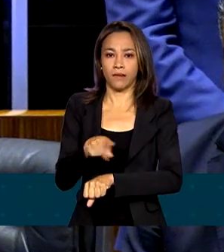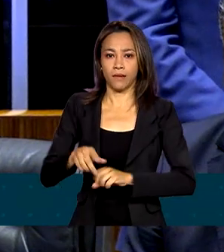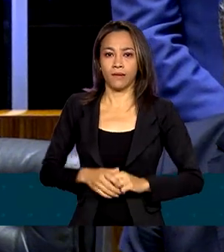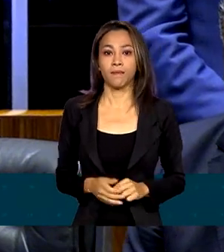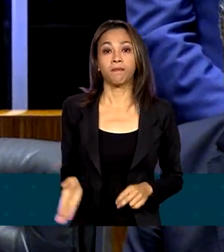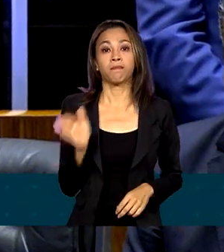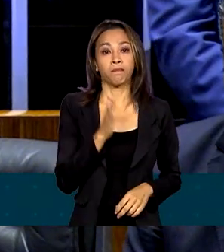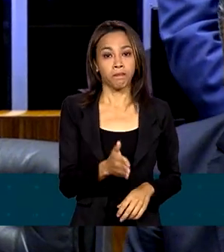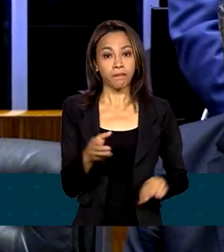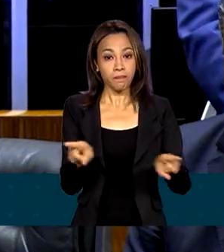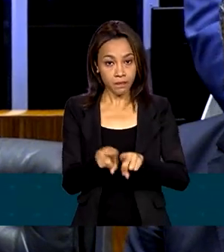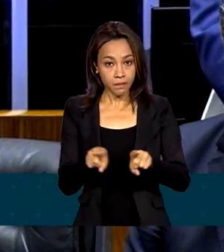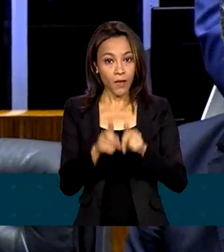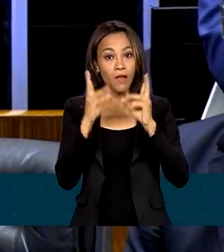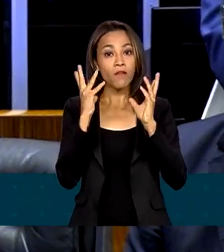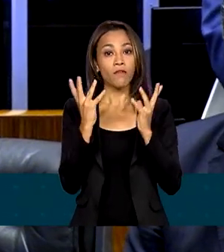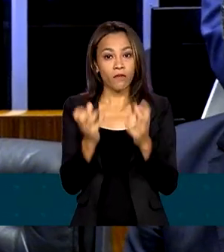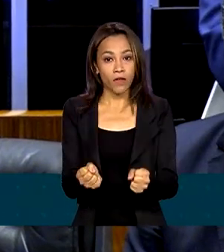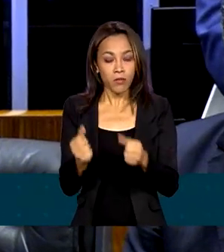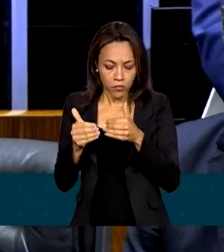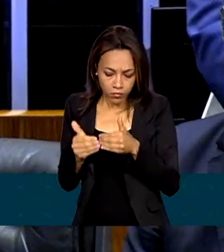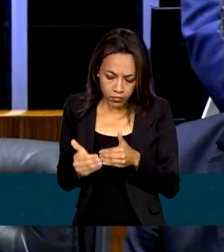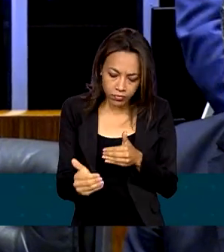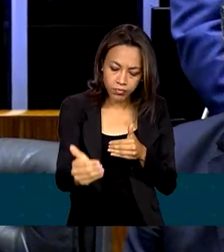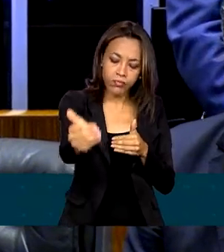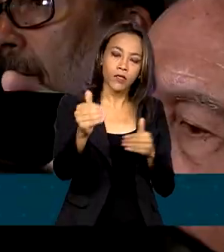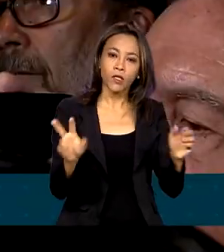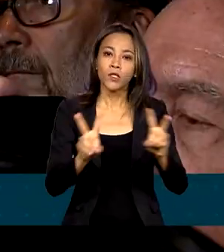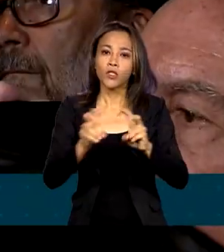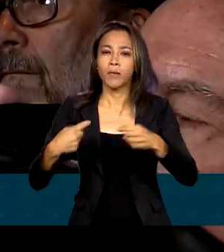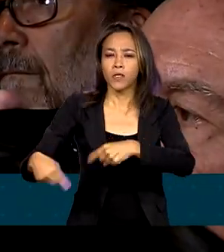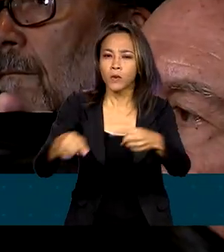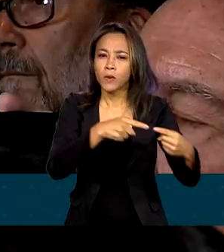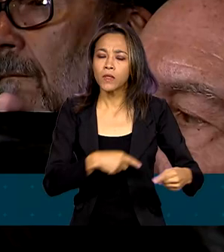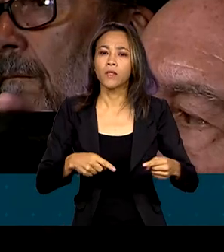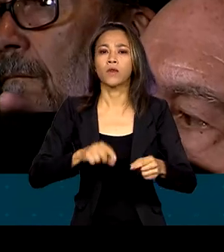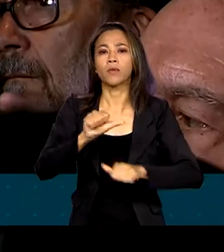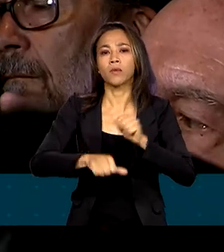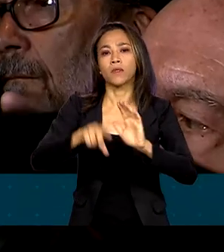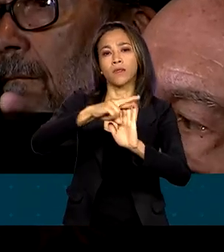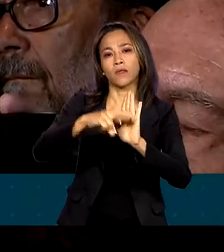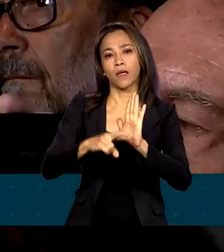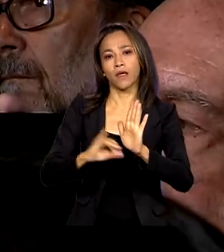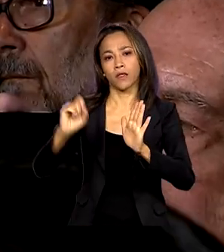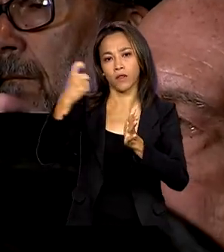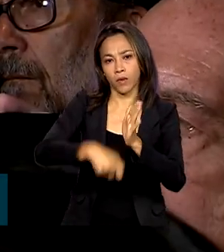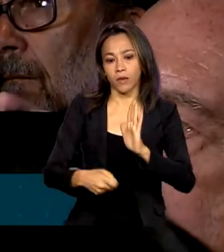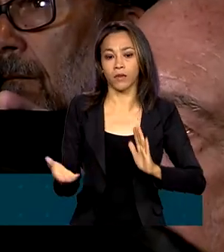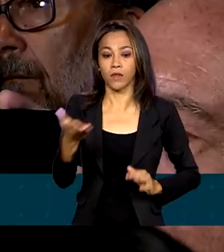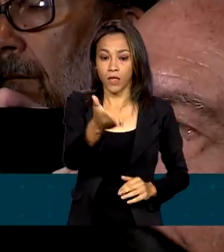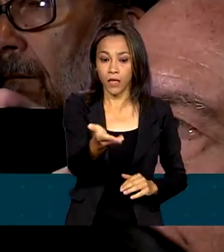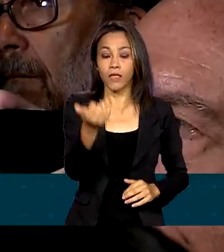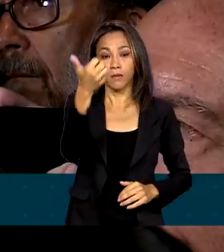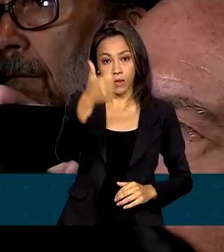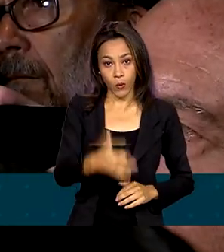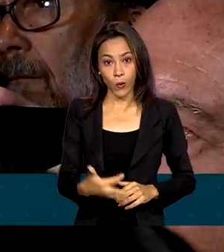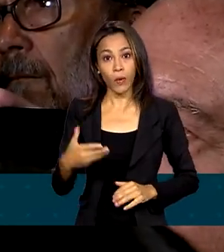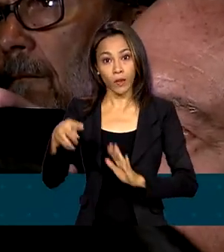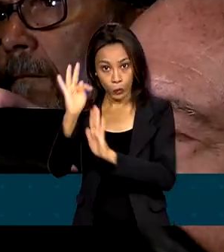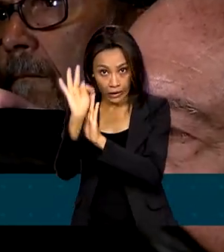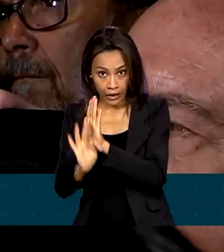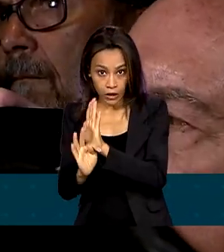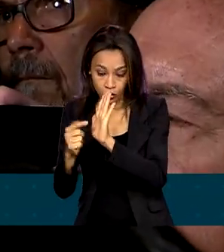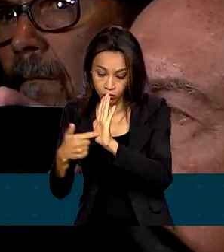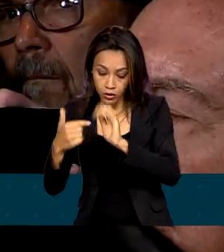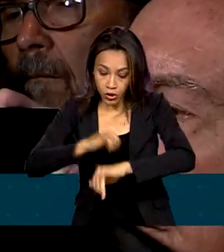Também avançaremos na reforma tributária. A ideia, como está na mensagem, é de que